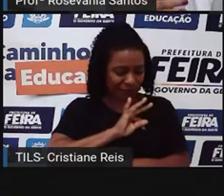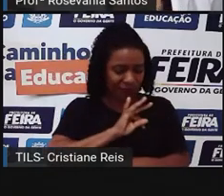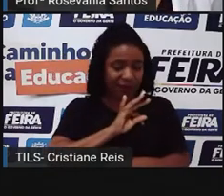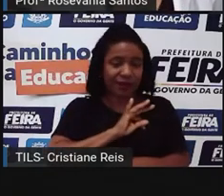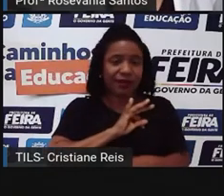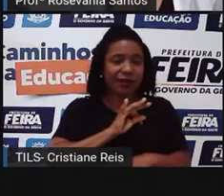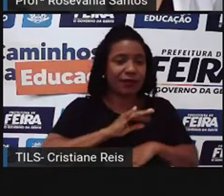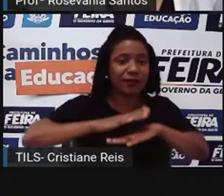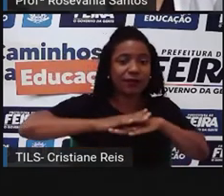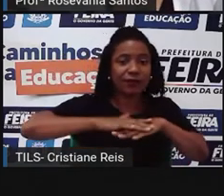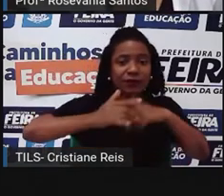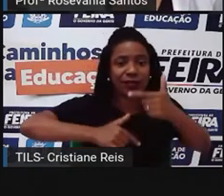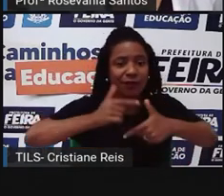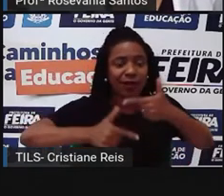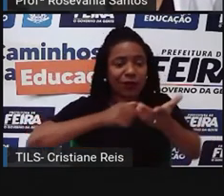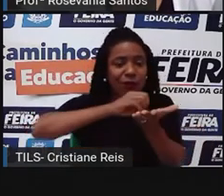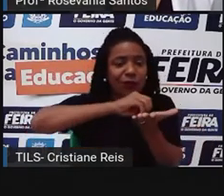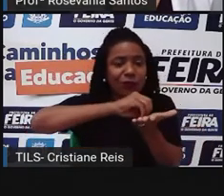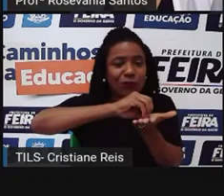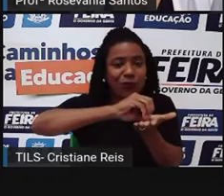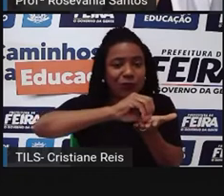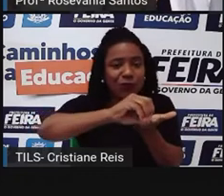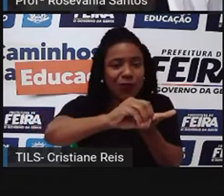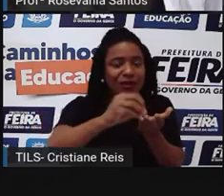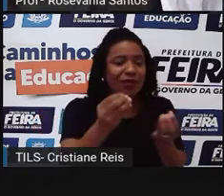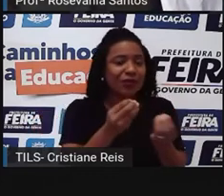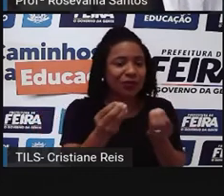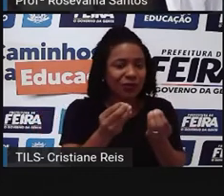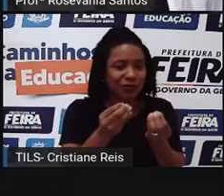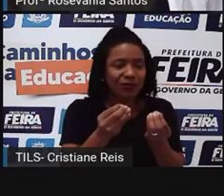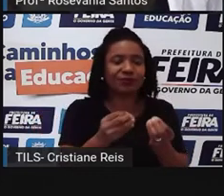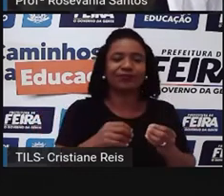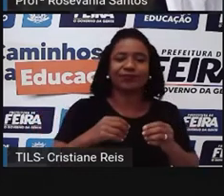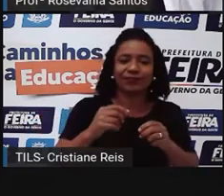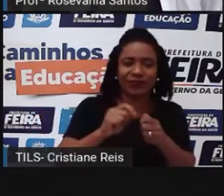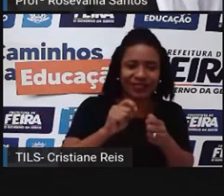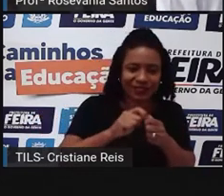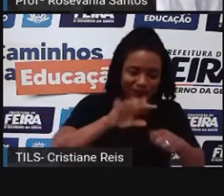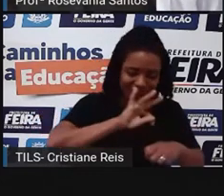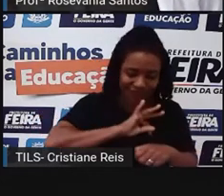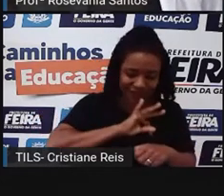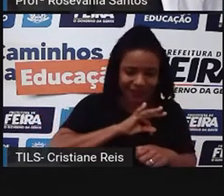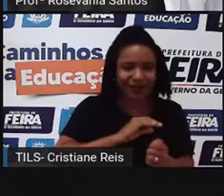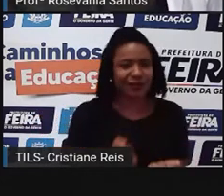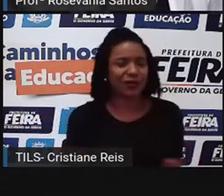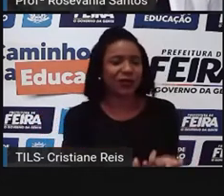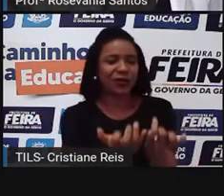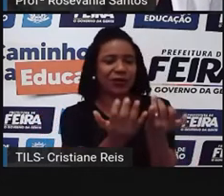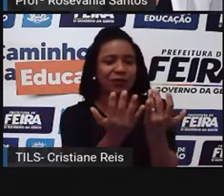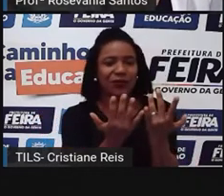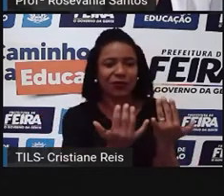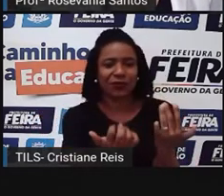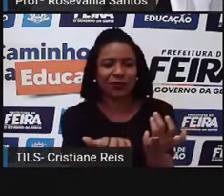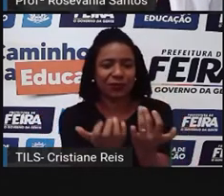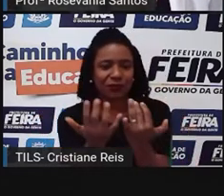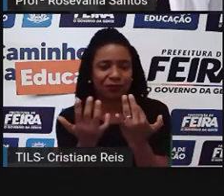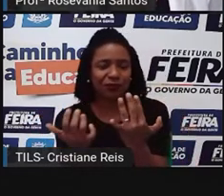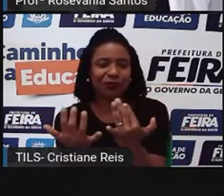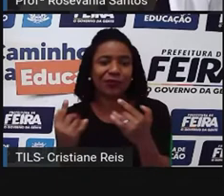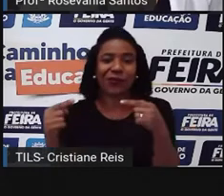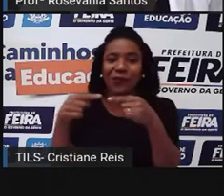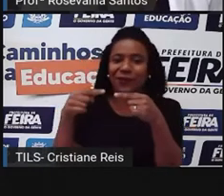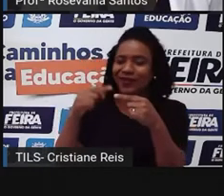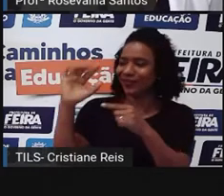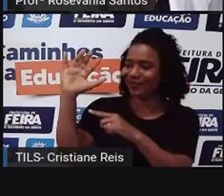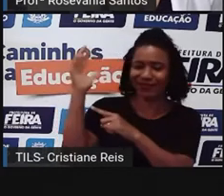orgânica neste espaço, quando eu vou para uma outra cidade, quando eu vou para uma outra região, não é a mesma técnica. Porque